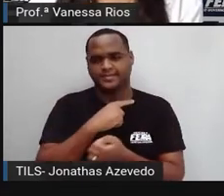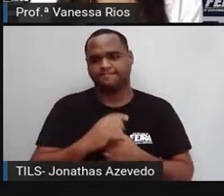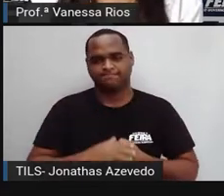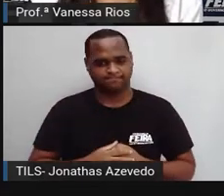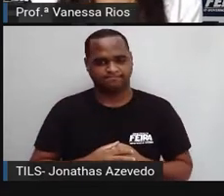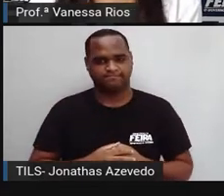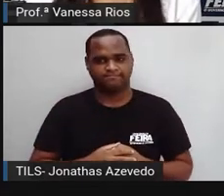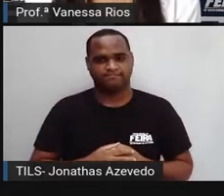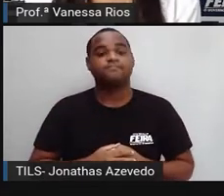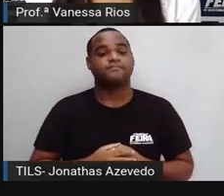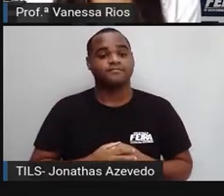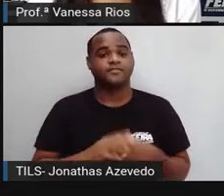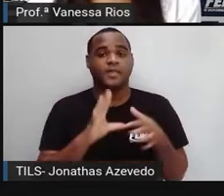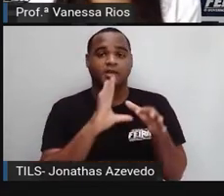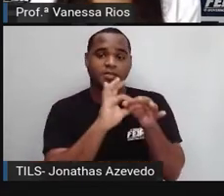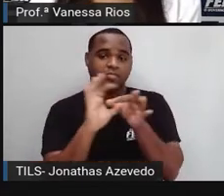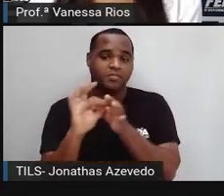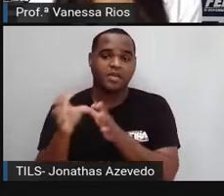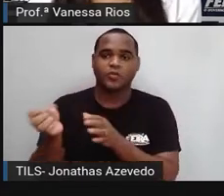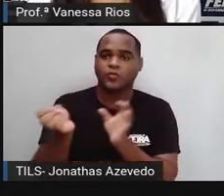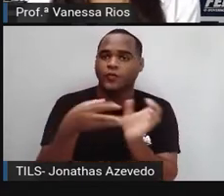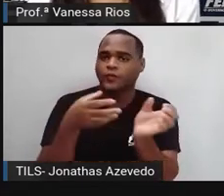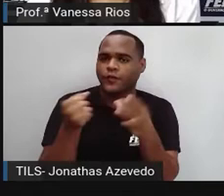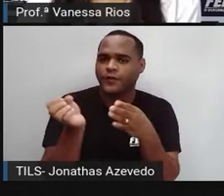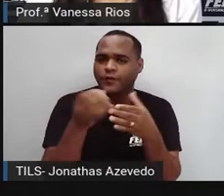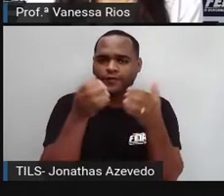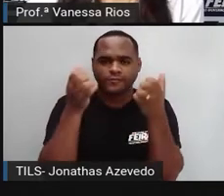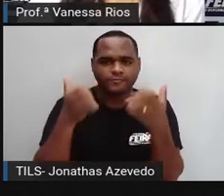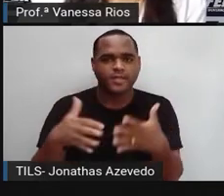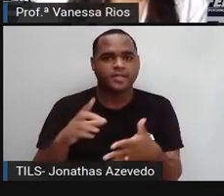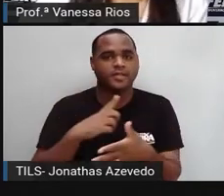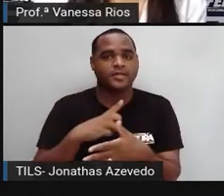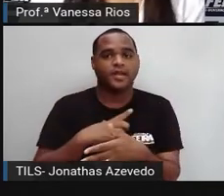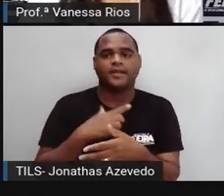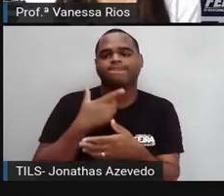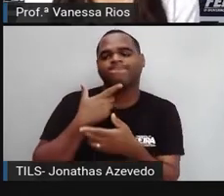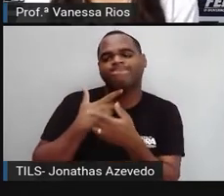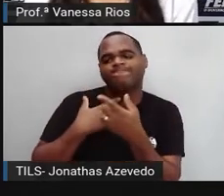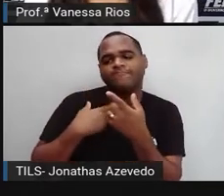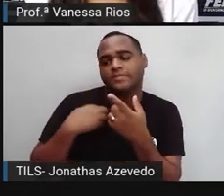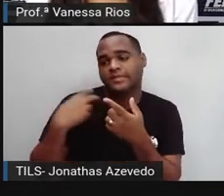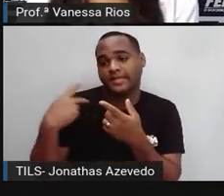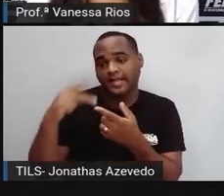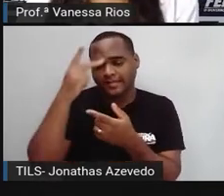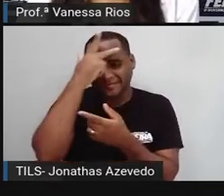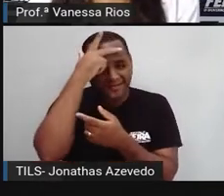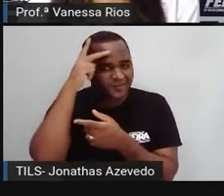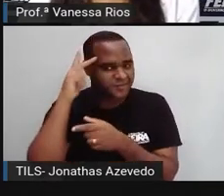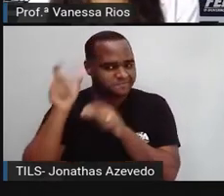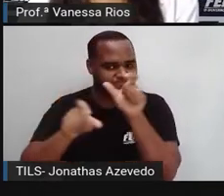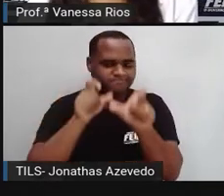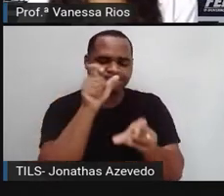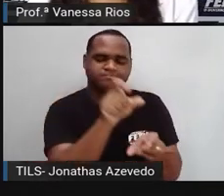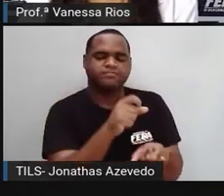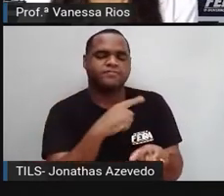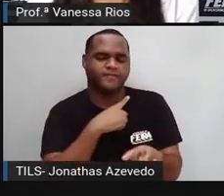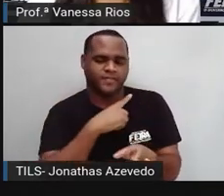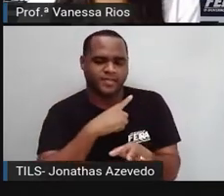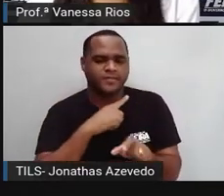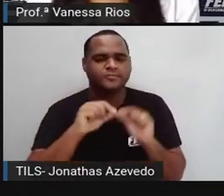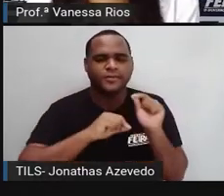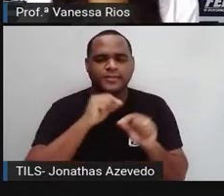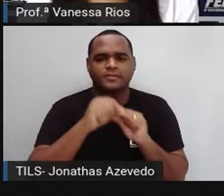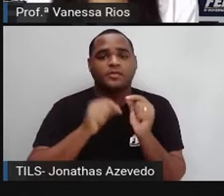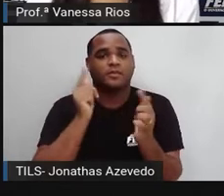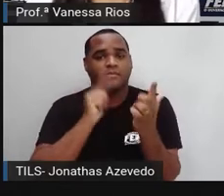relaciona aí com novidade, atendendo aos desejos, às necessidades que as pessoas têm ao